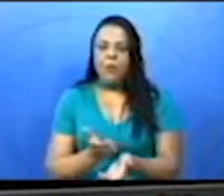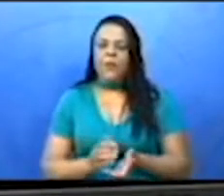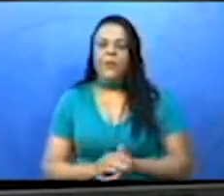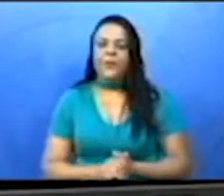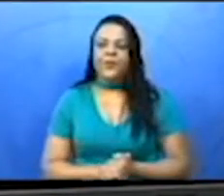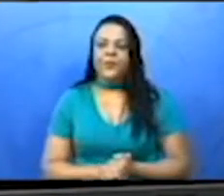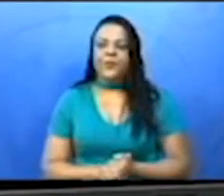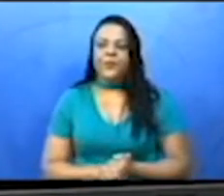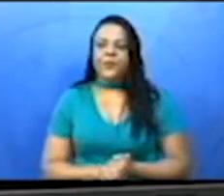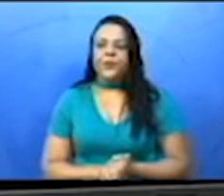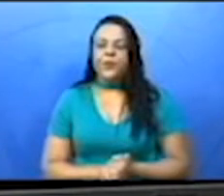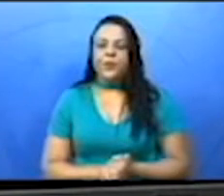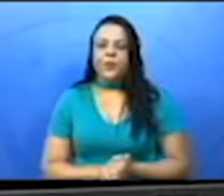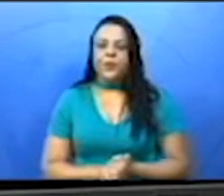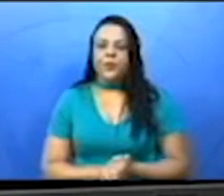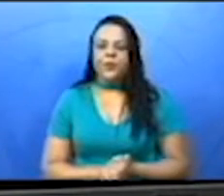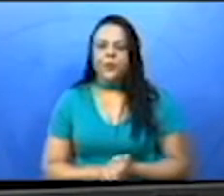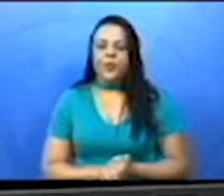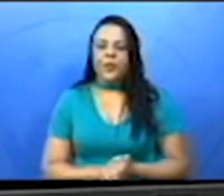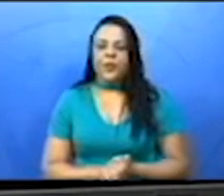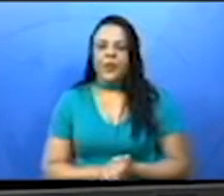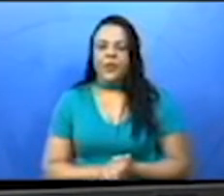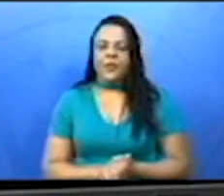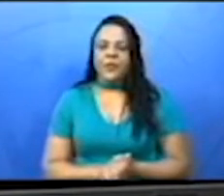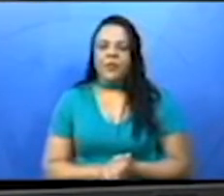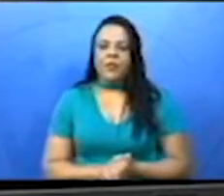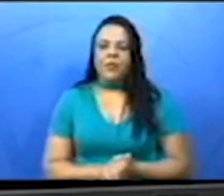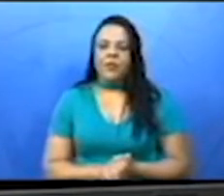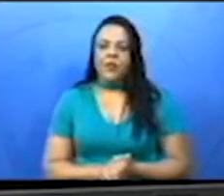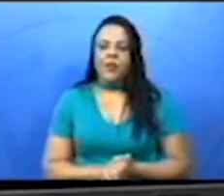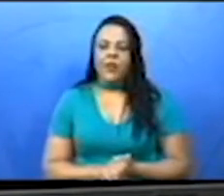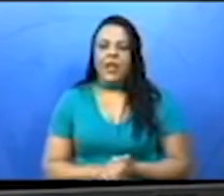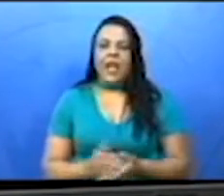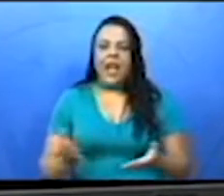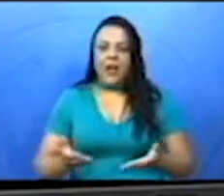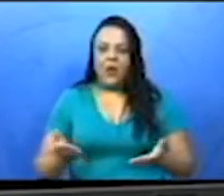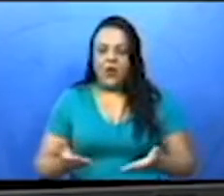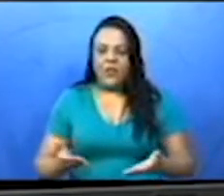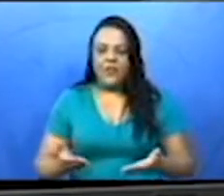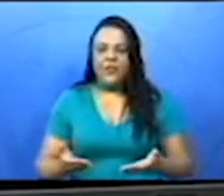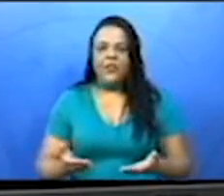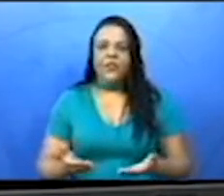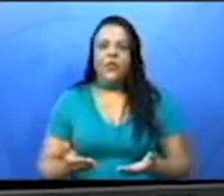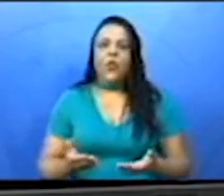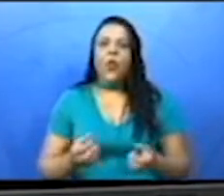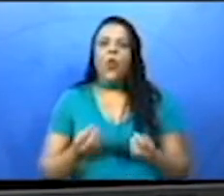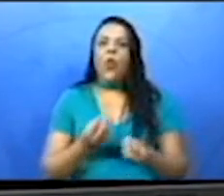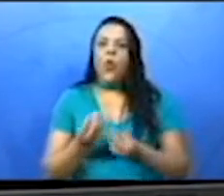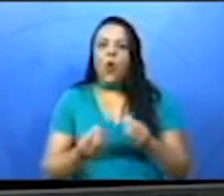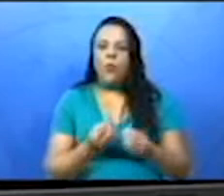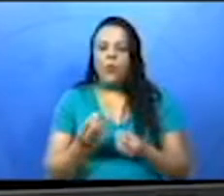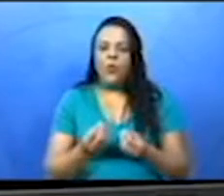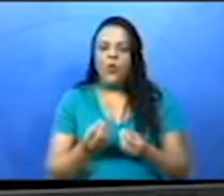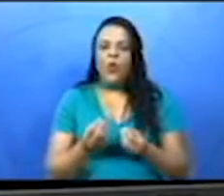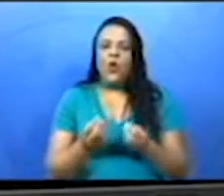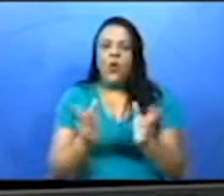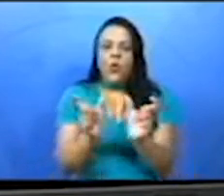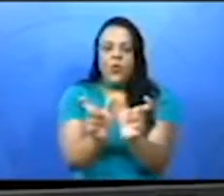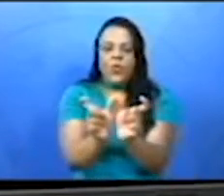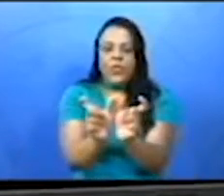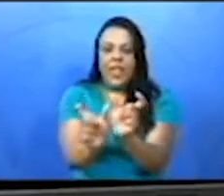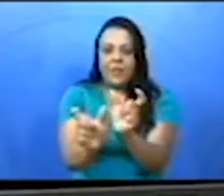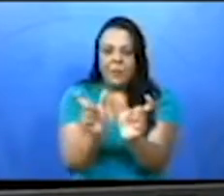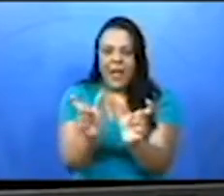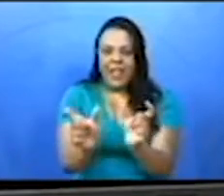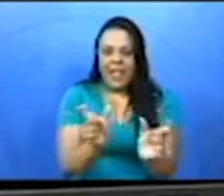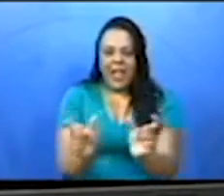Para isso, já disponibilizamos aqui, como ficará a transcrição desse texto. E tem